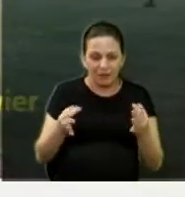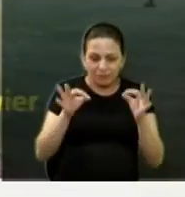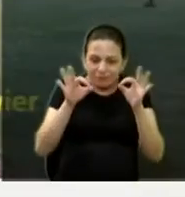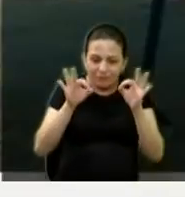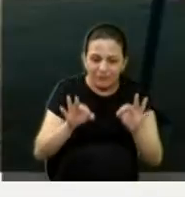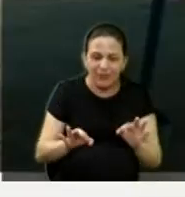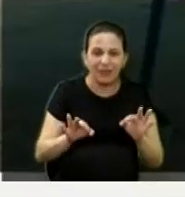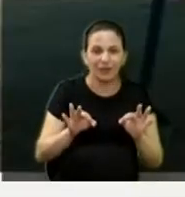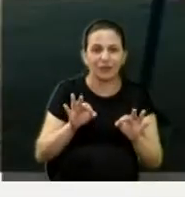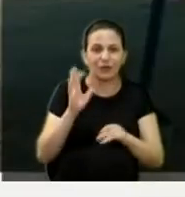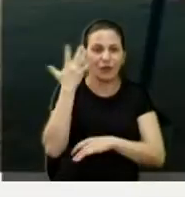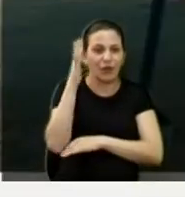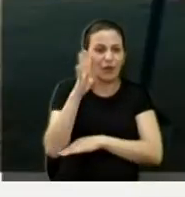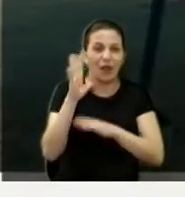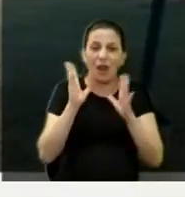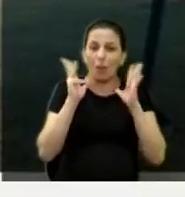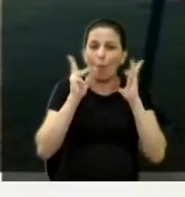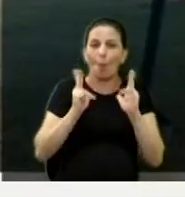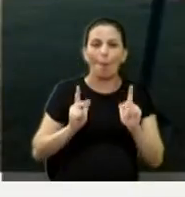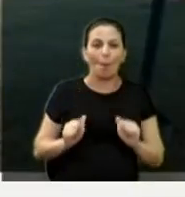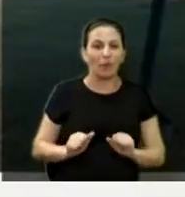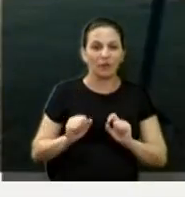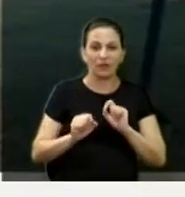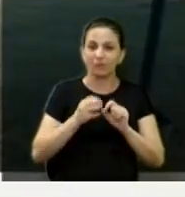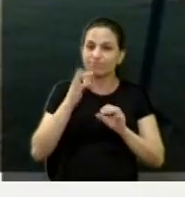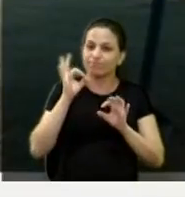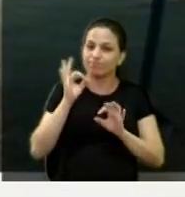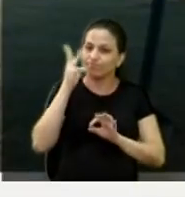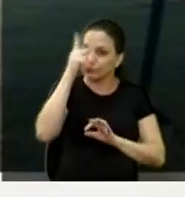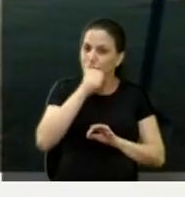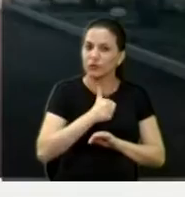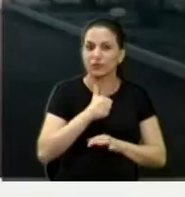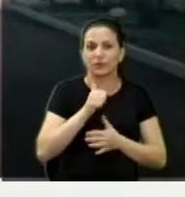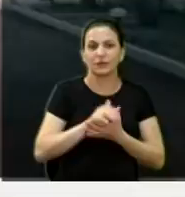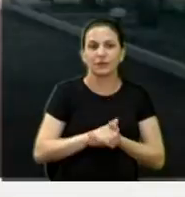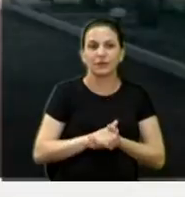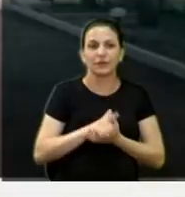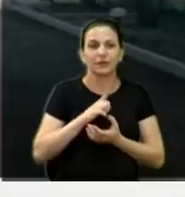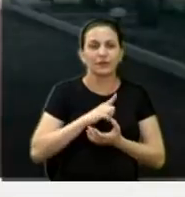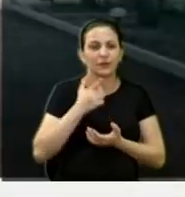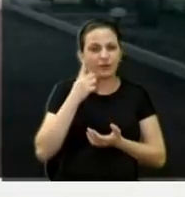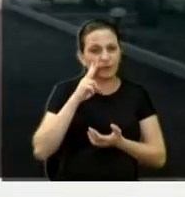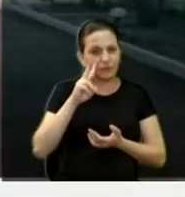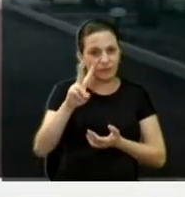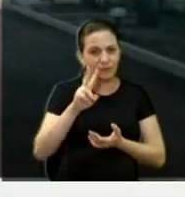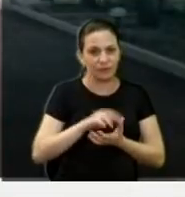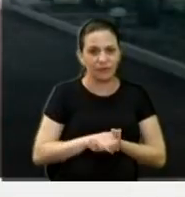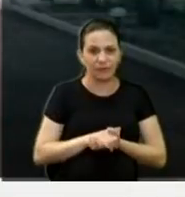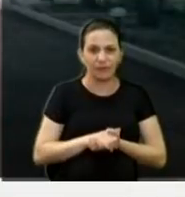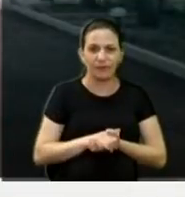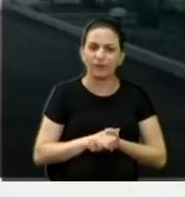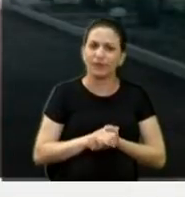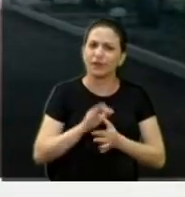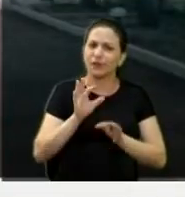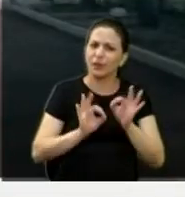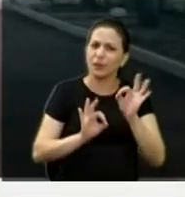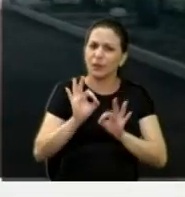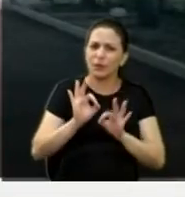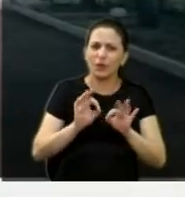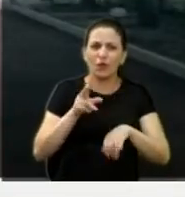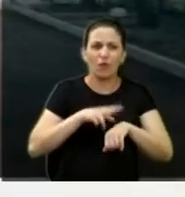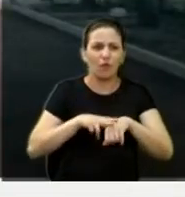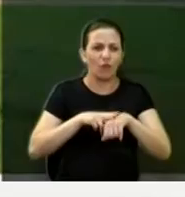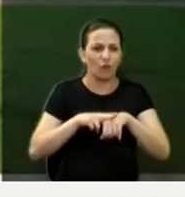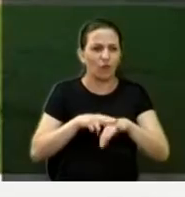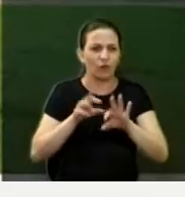visualmente limpo a praça. Está muito bonita, por sinal. Então, pode seguir em frente. Tudo muito bem cuidado. Verde,